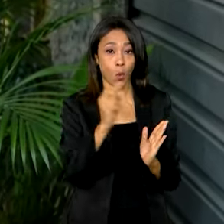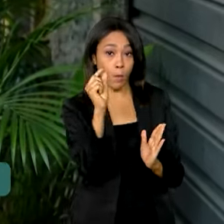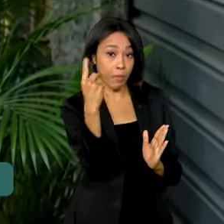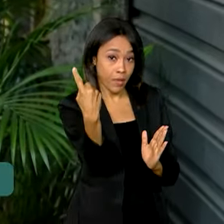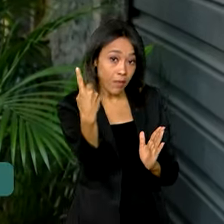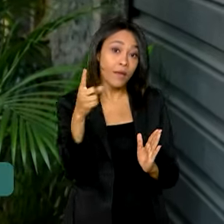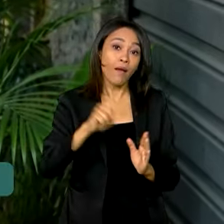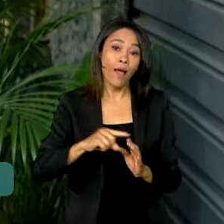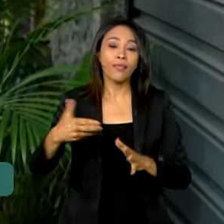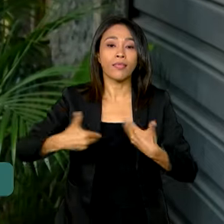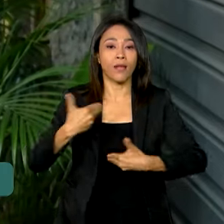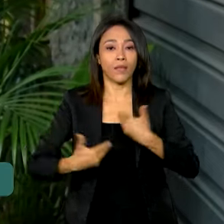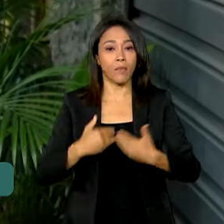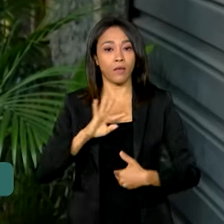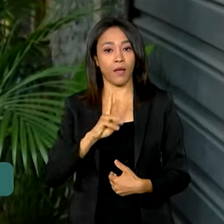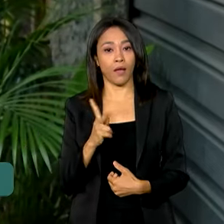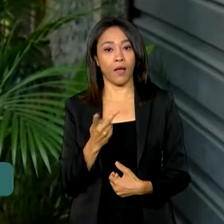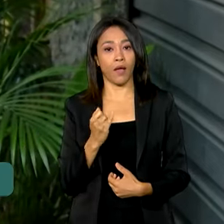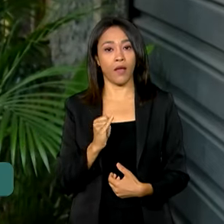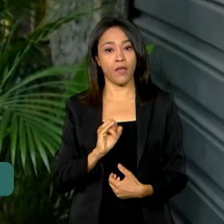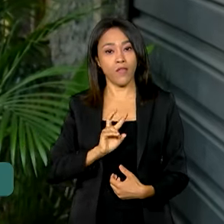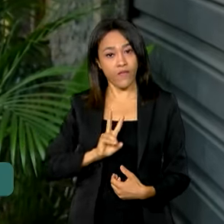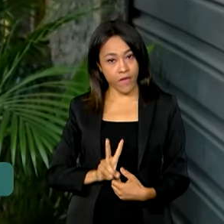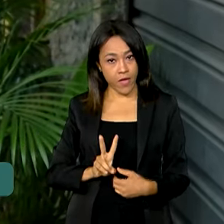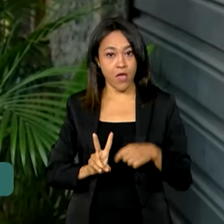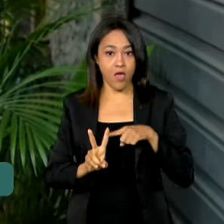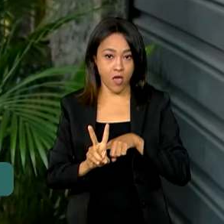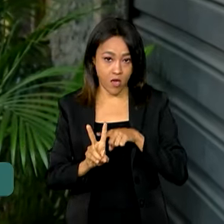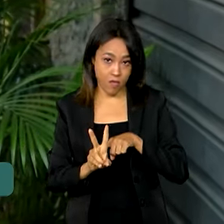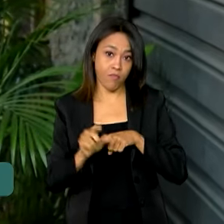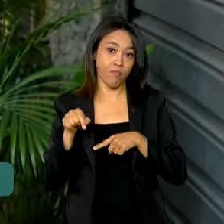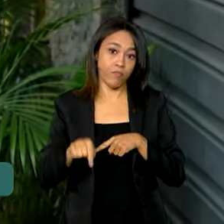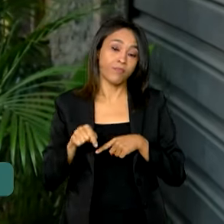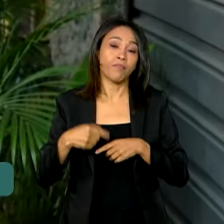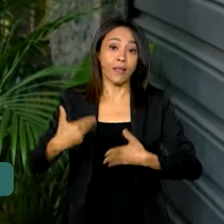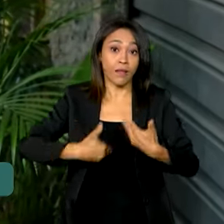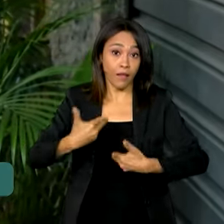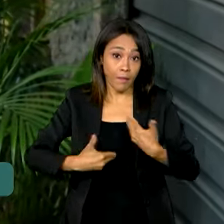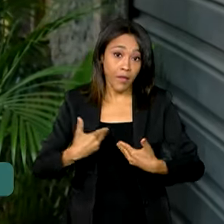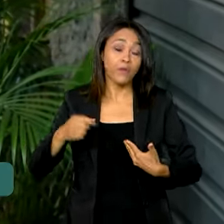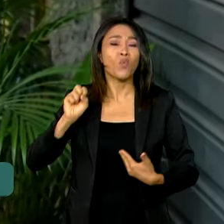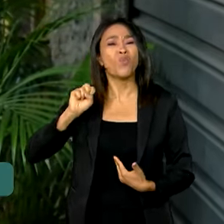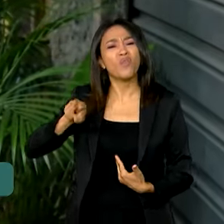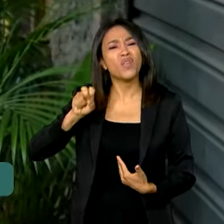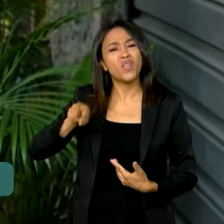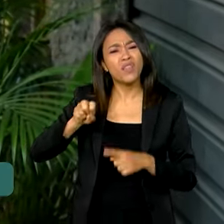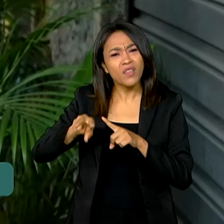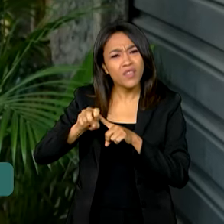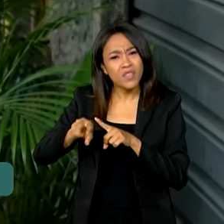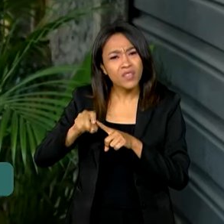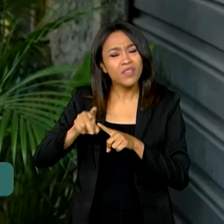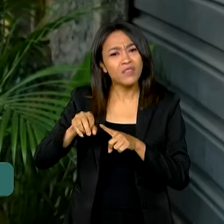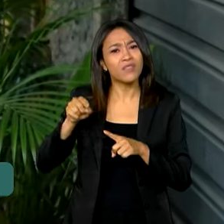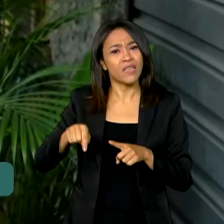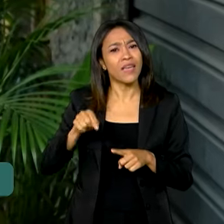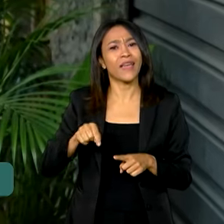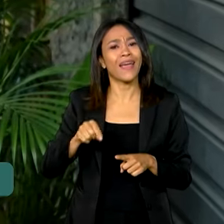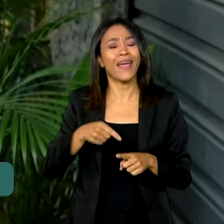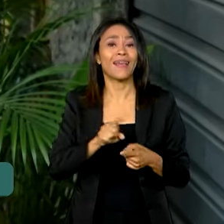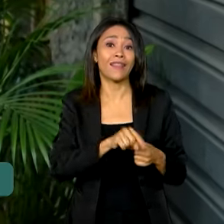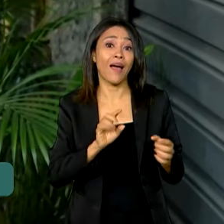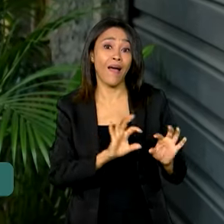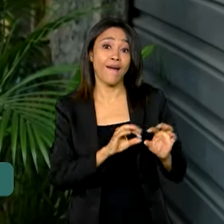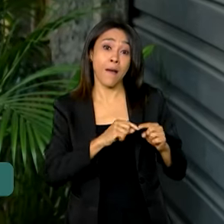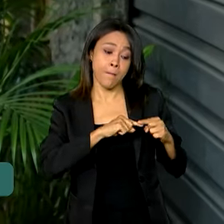com HIV que foram contraídos pelo citomegalovírus. é um vírus aí da família do herpes. O